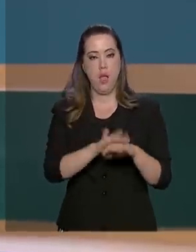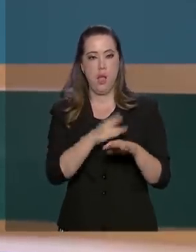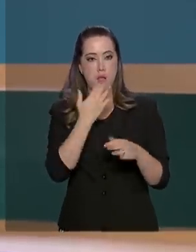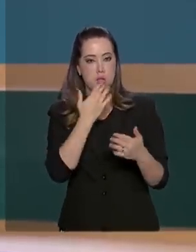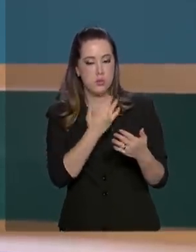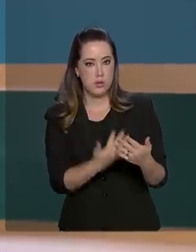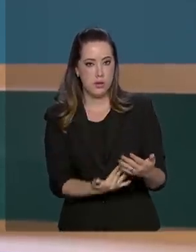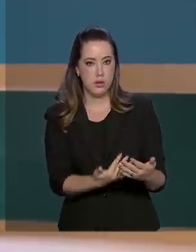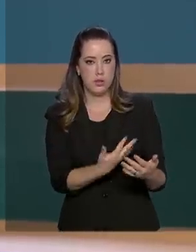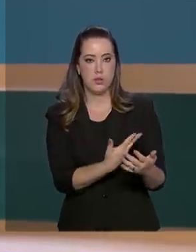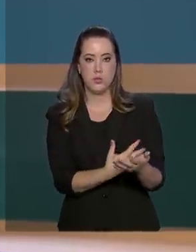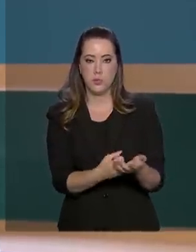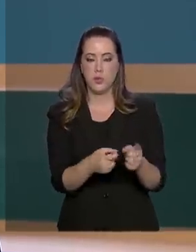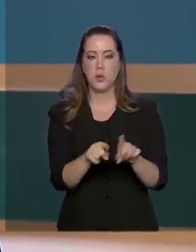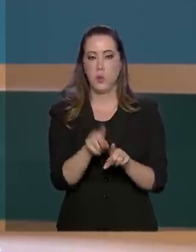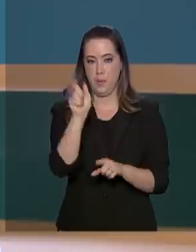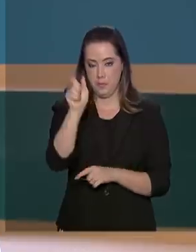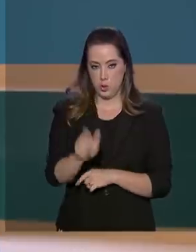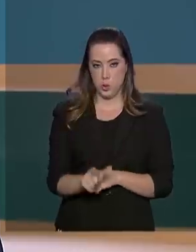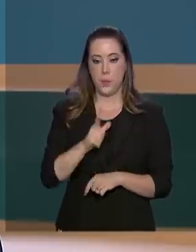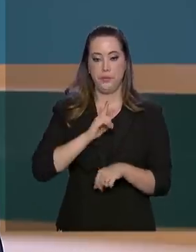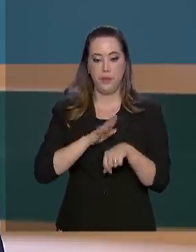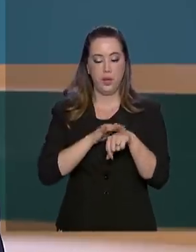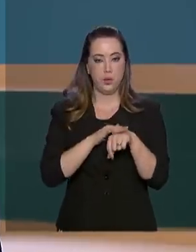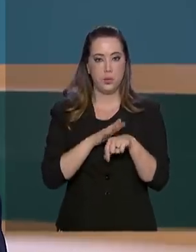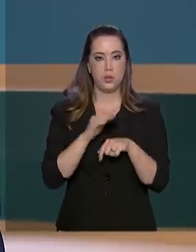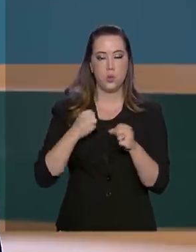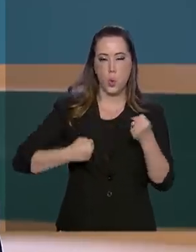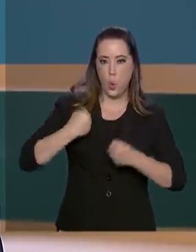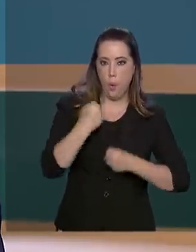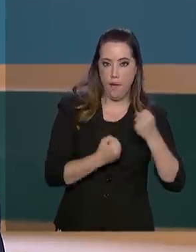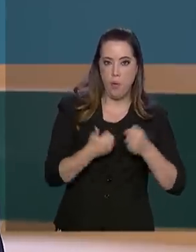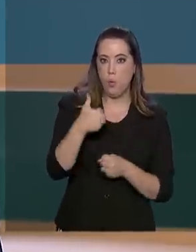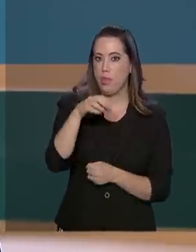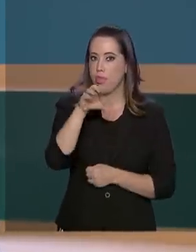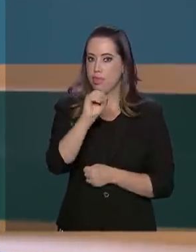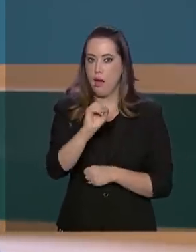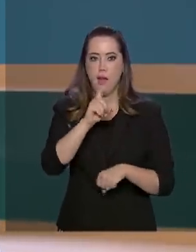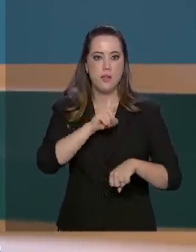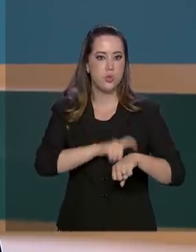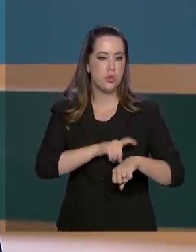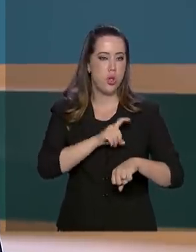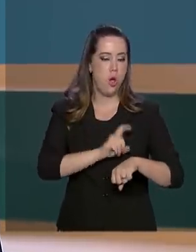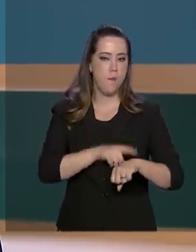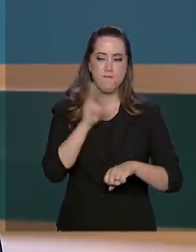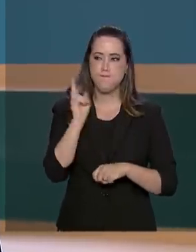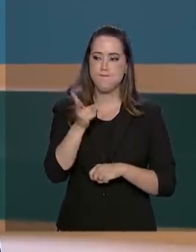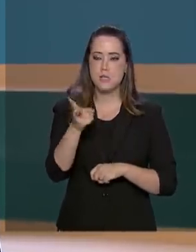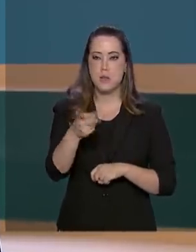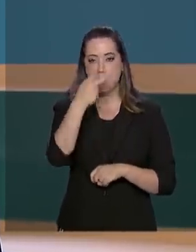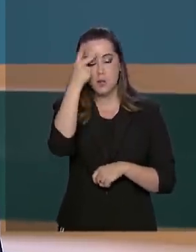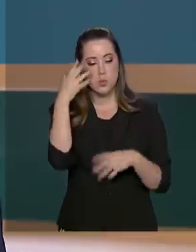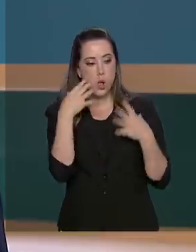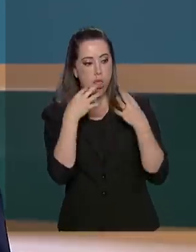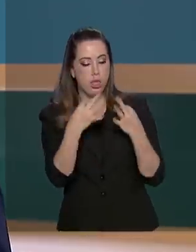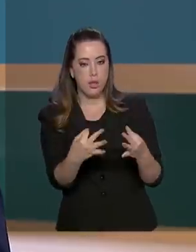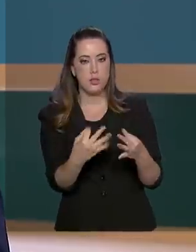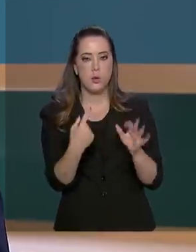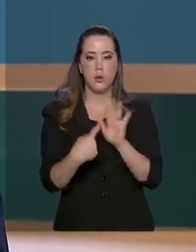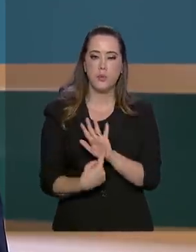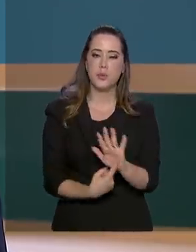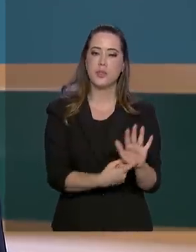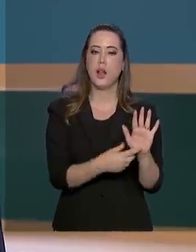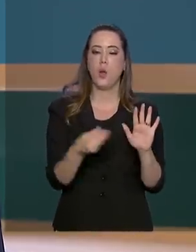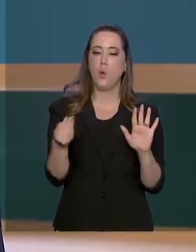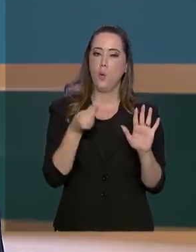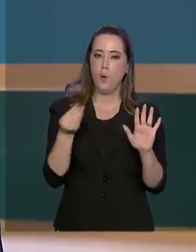servidor da Anvisa, que tem a doença, correu 10 horas sem parar para chamar a atenção dos visitantes e mostrar como a prática de